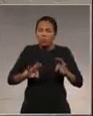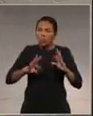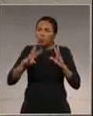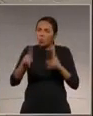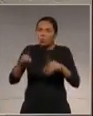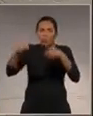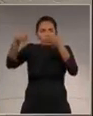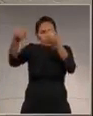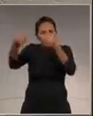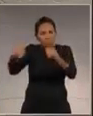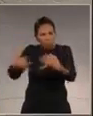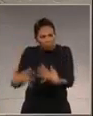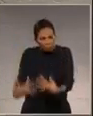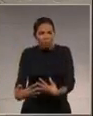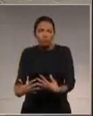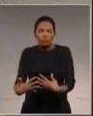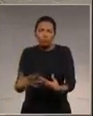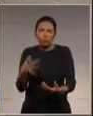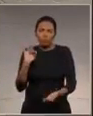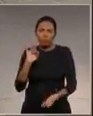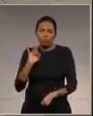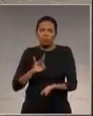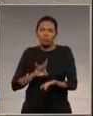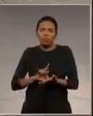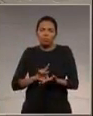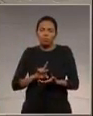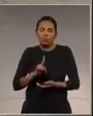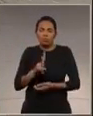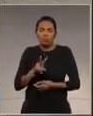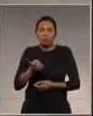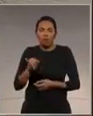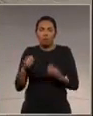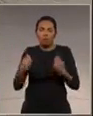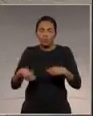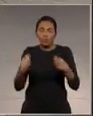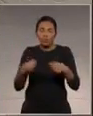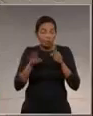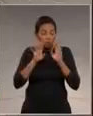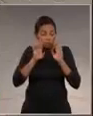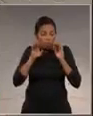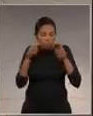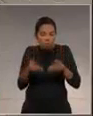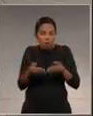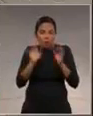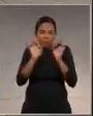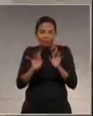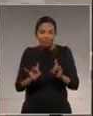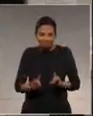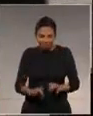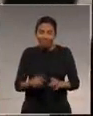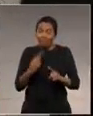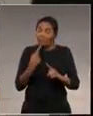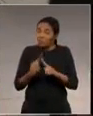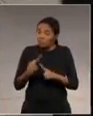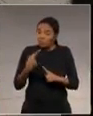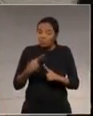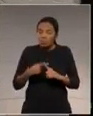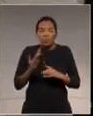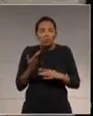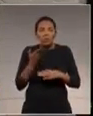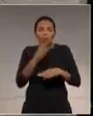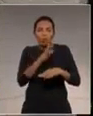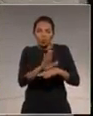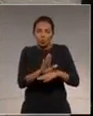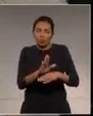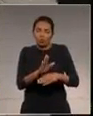que vossa excelência colocou, evidentemente que vai merecer uma atenção especial, porque realmente ela traz recursos para o caixa do